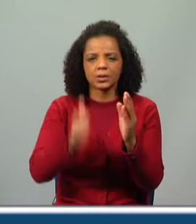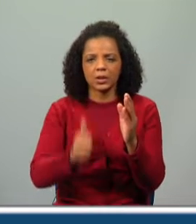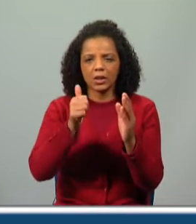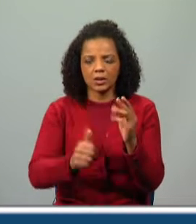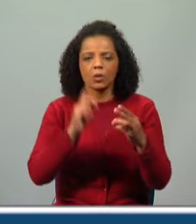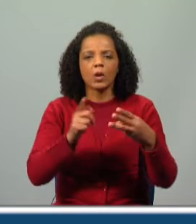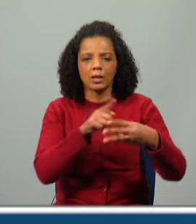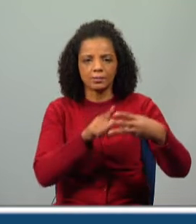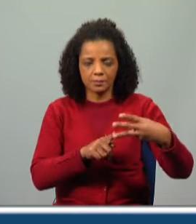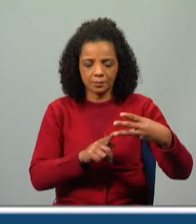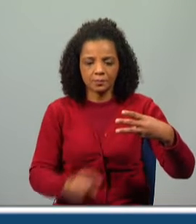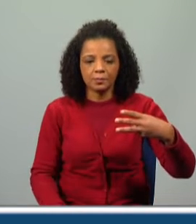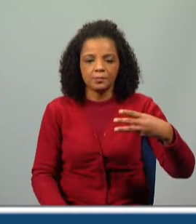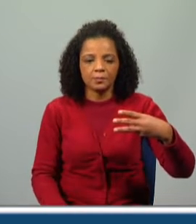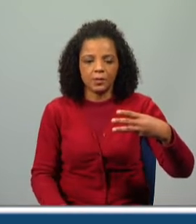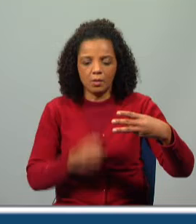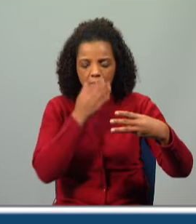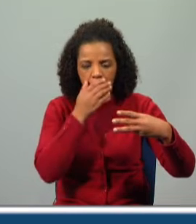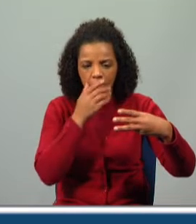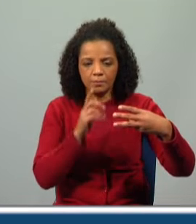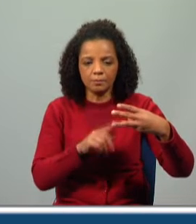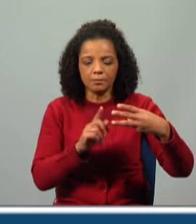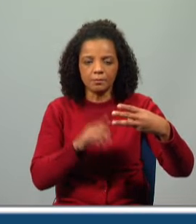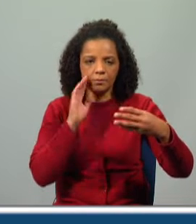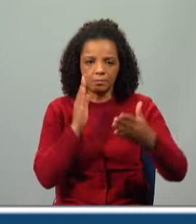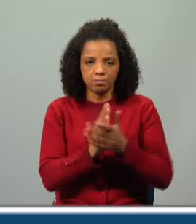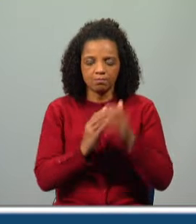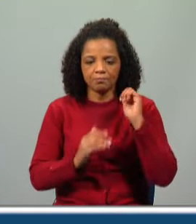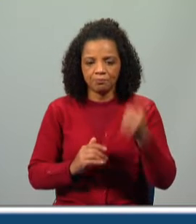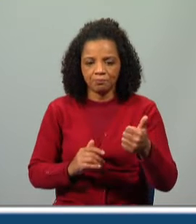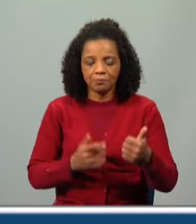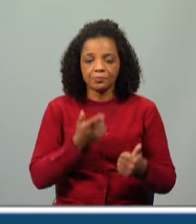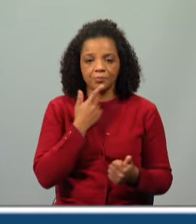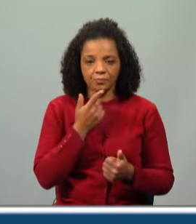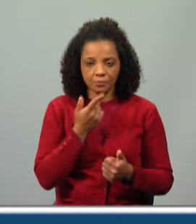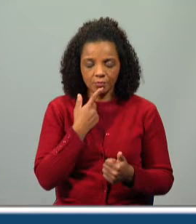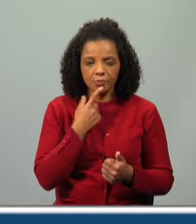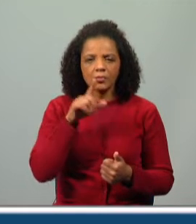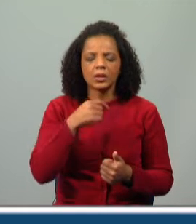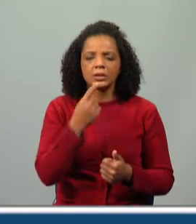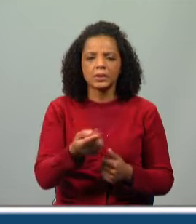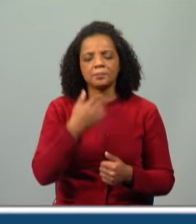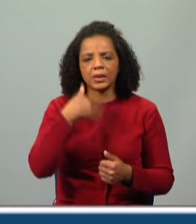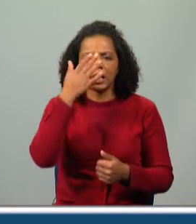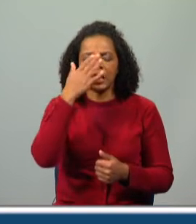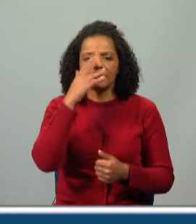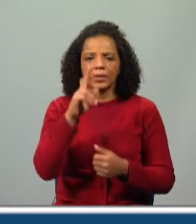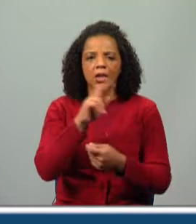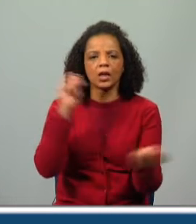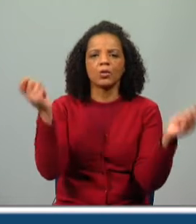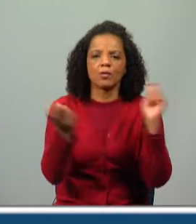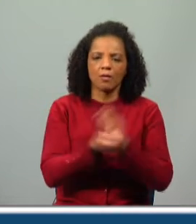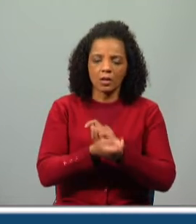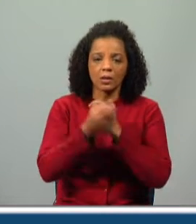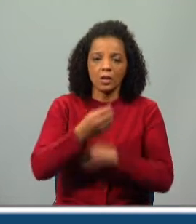mais adequada? Exato, é a última opção. Ou seja, até dizia que era como se ela renovasse à